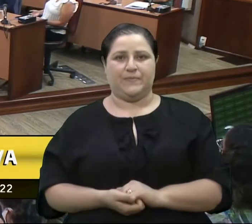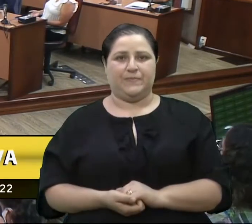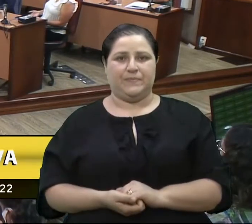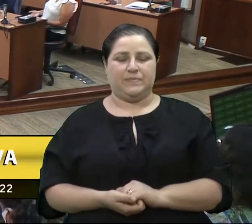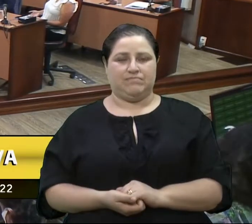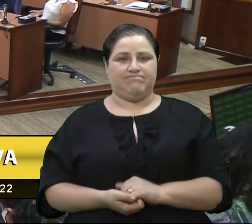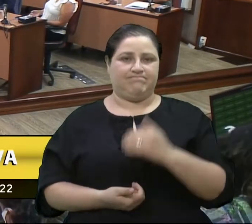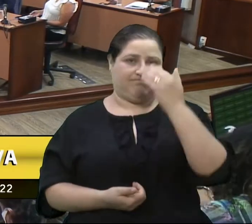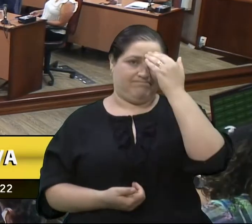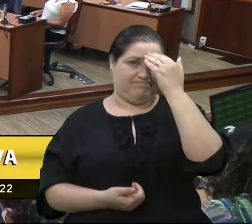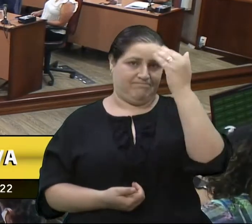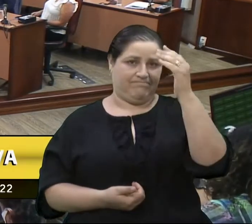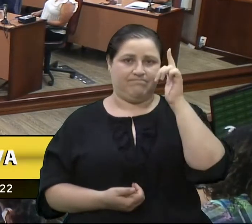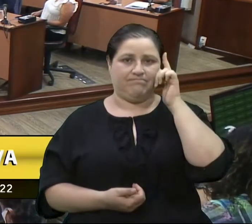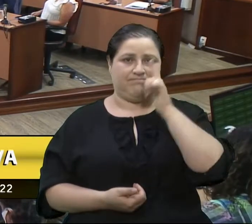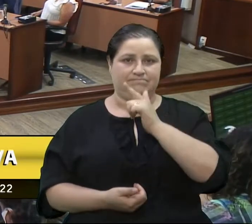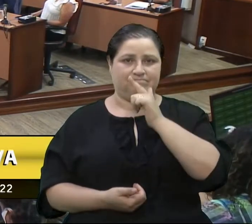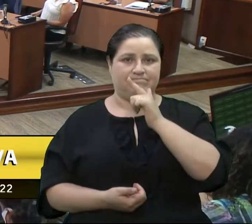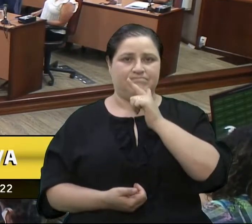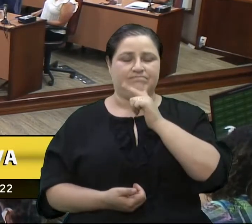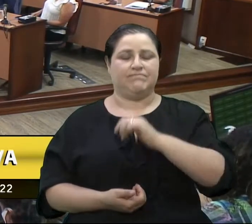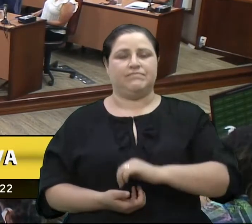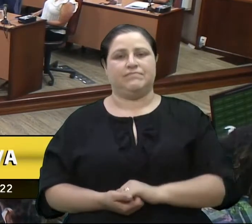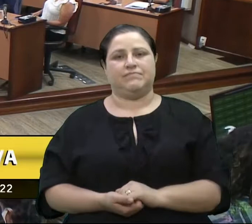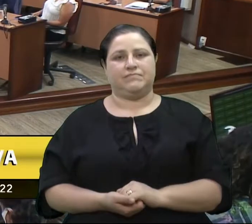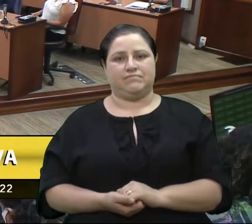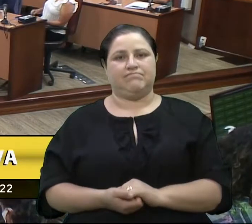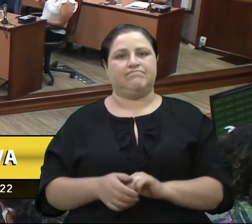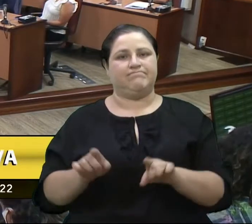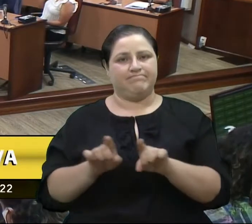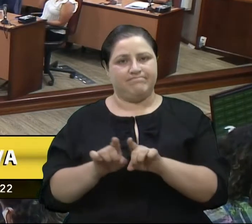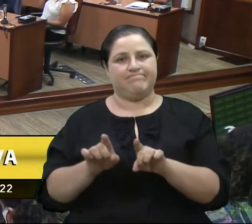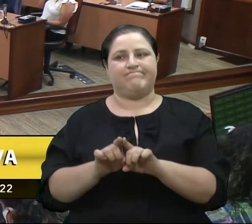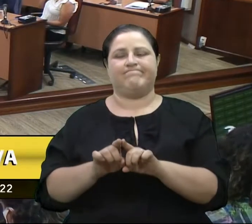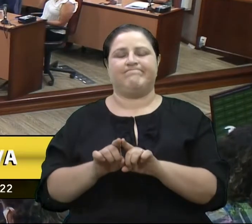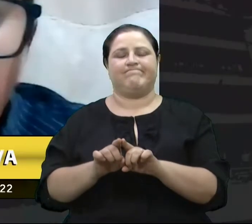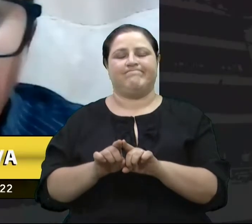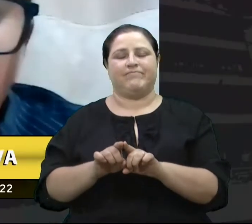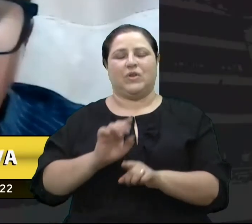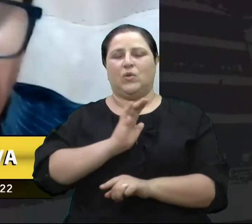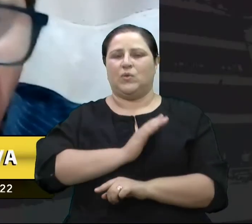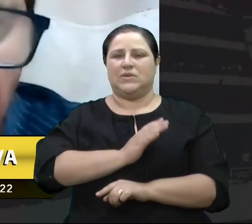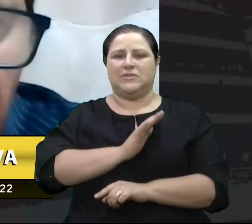Obrigado, vereador Lucas, pela parte. Eu também queria me consternar com o colega Bressan.